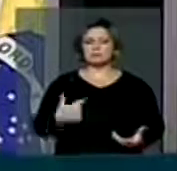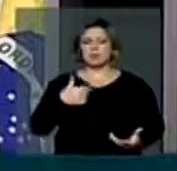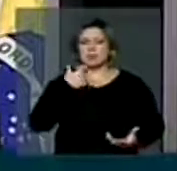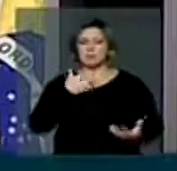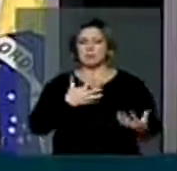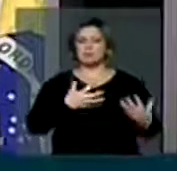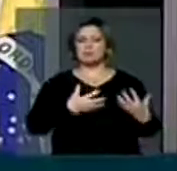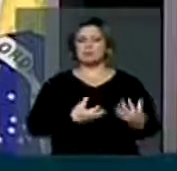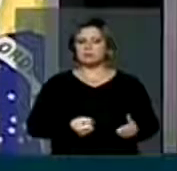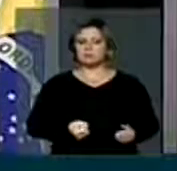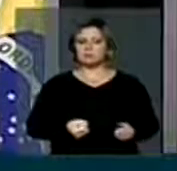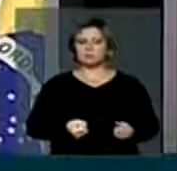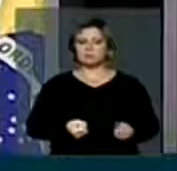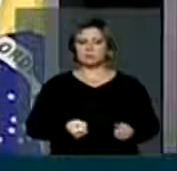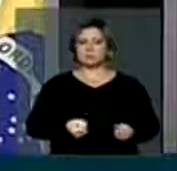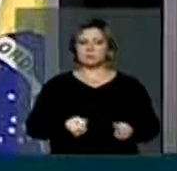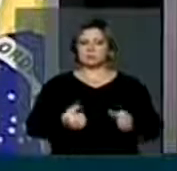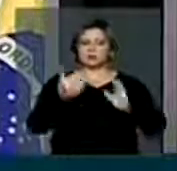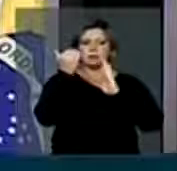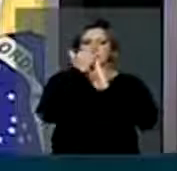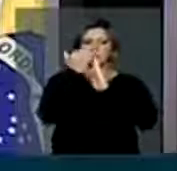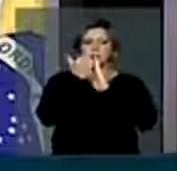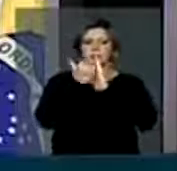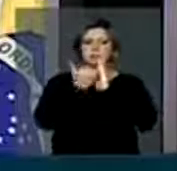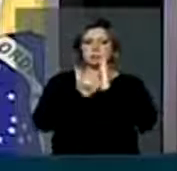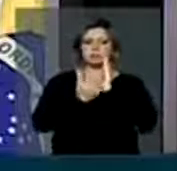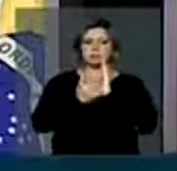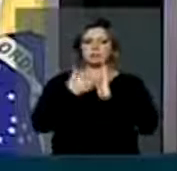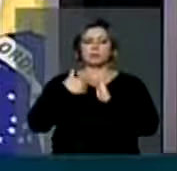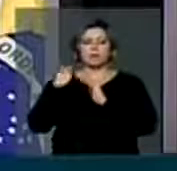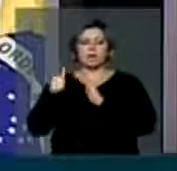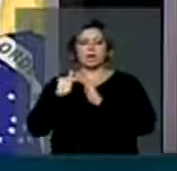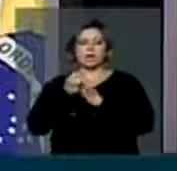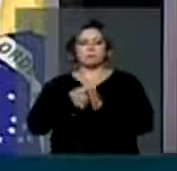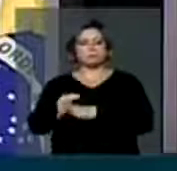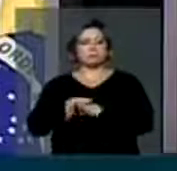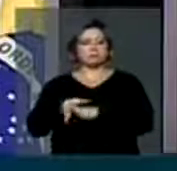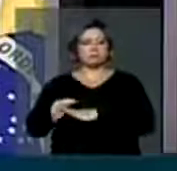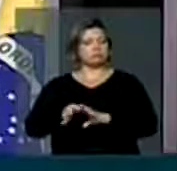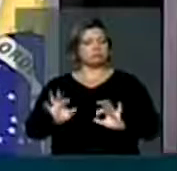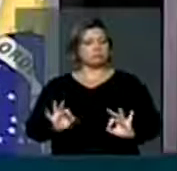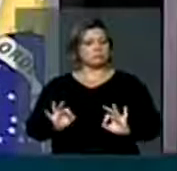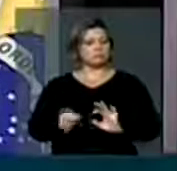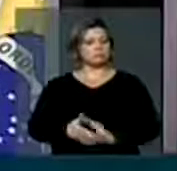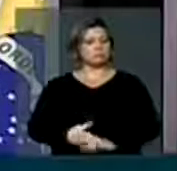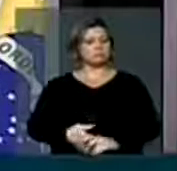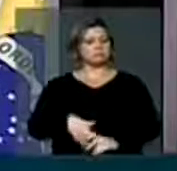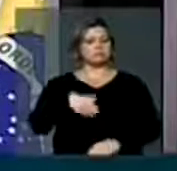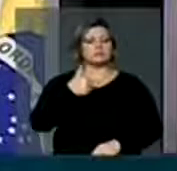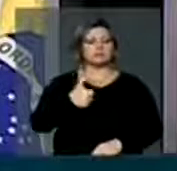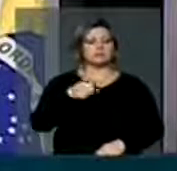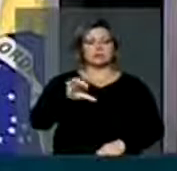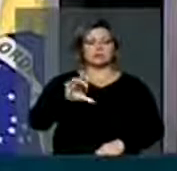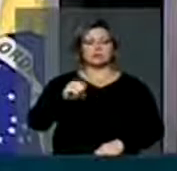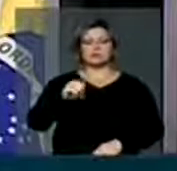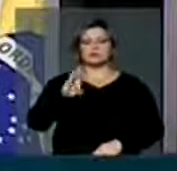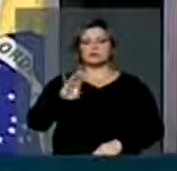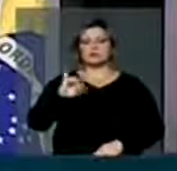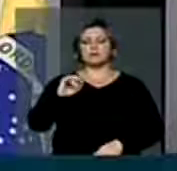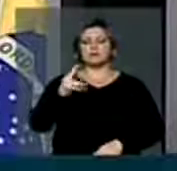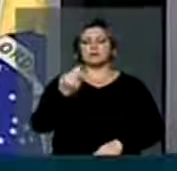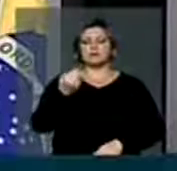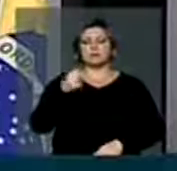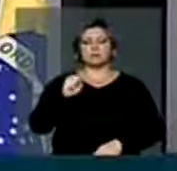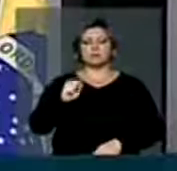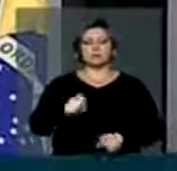aceitar a pauta, outra é o encaminhamento. Quero falar novamente dos R 190 bilhões que o